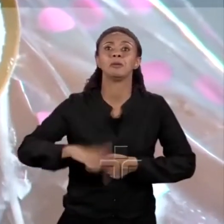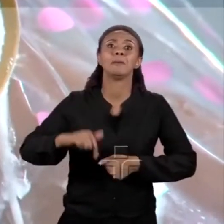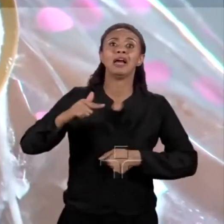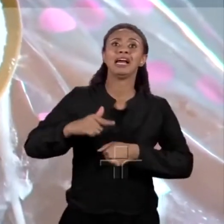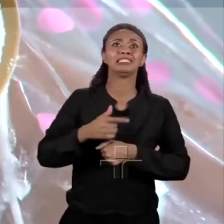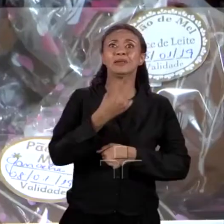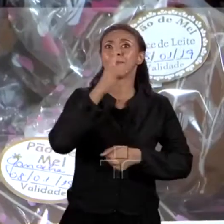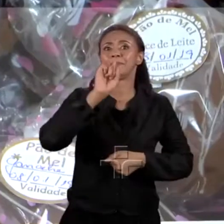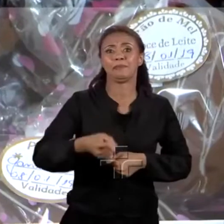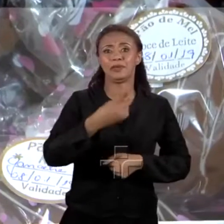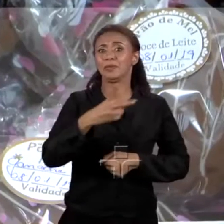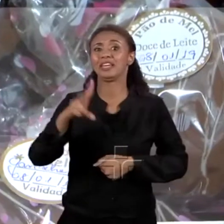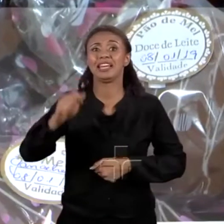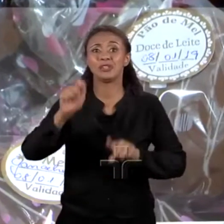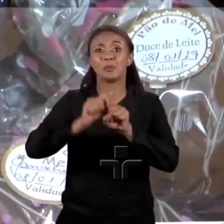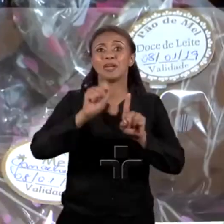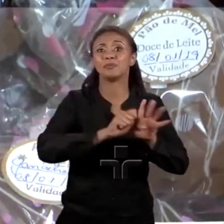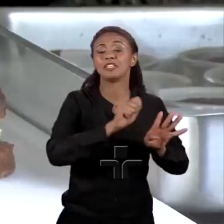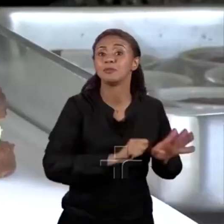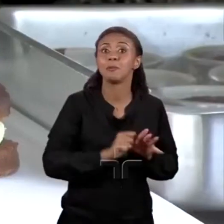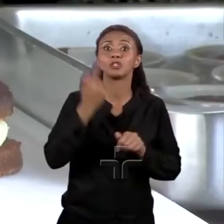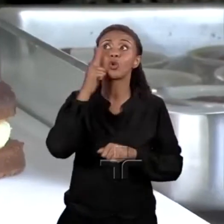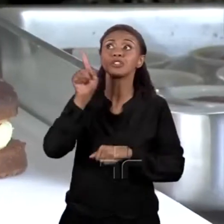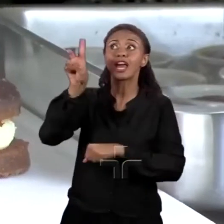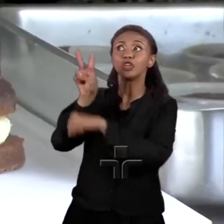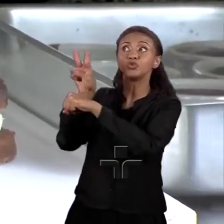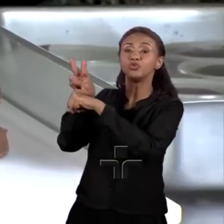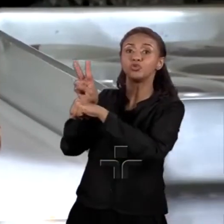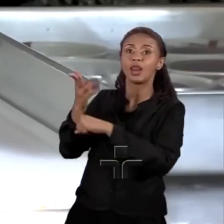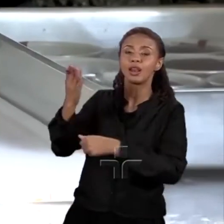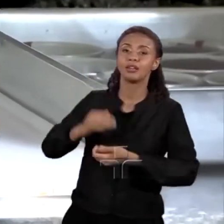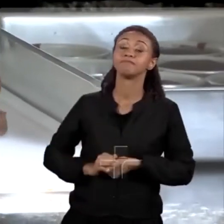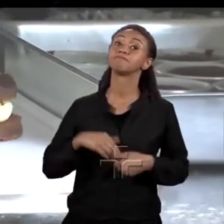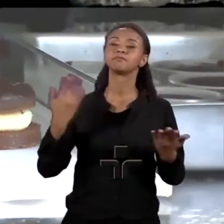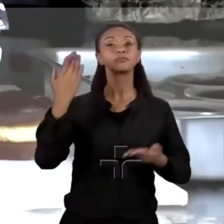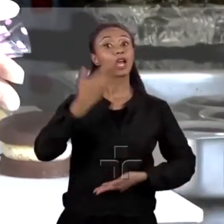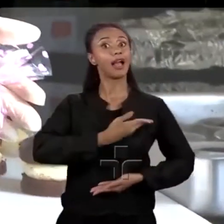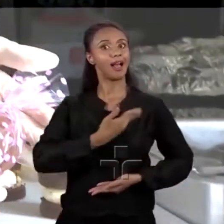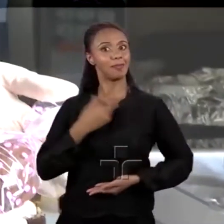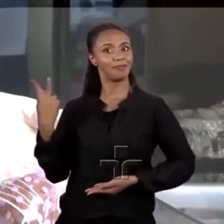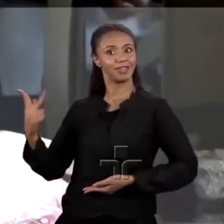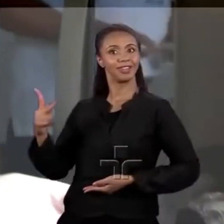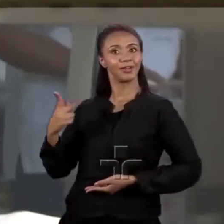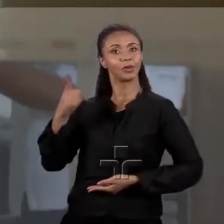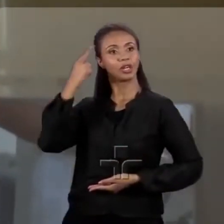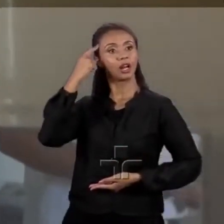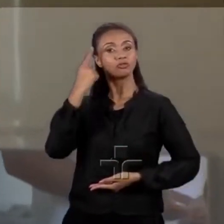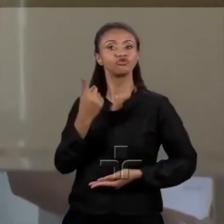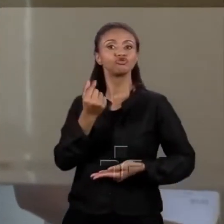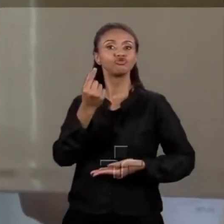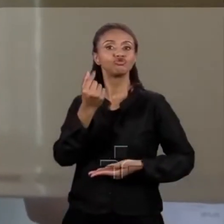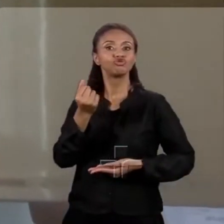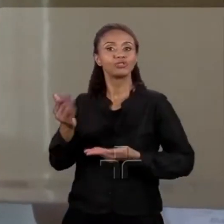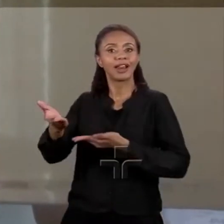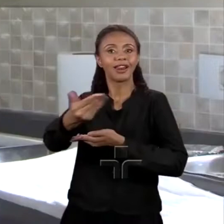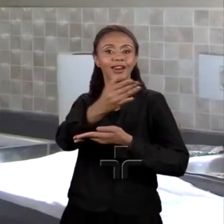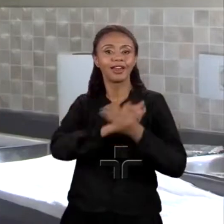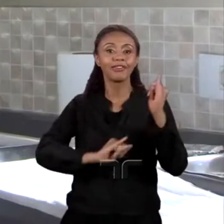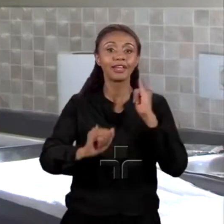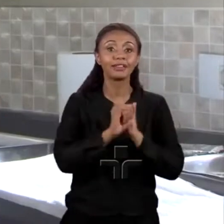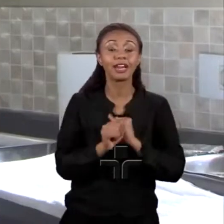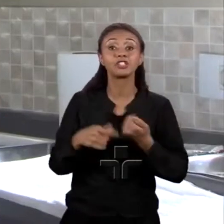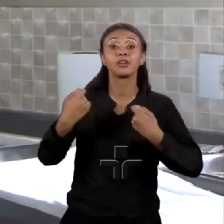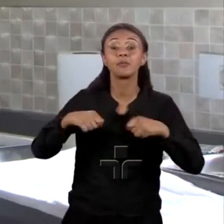1.500 por mês para manter ela lá. Foi então que um amigo de Natália deu a ideia de uma vaquinha virtual. Ela precisava de